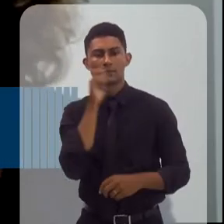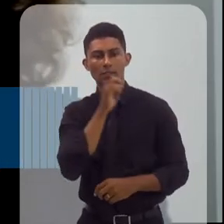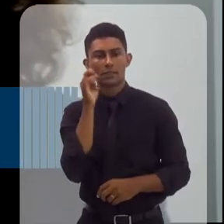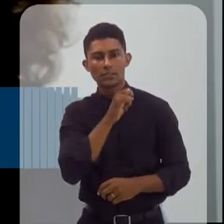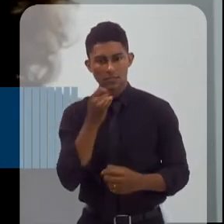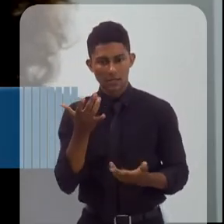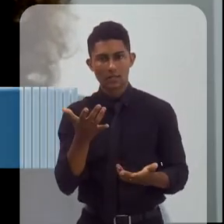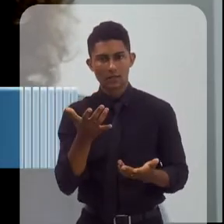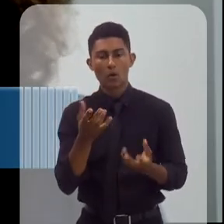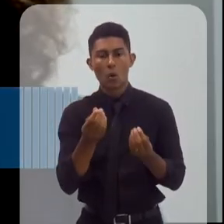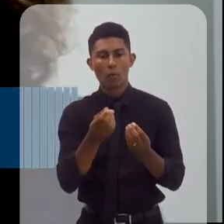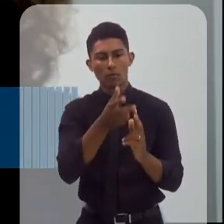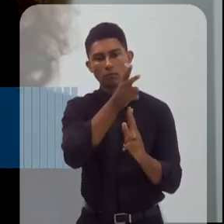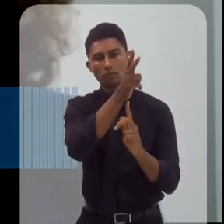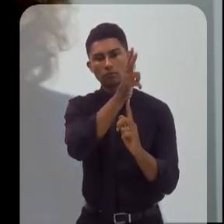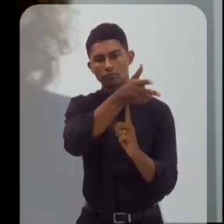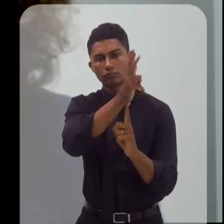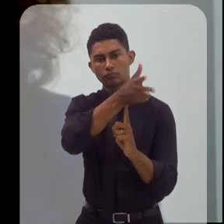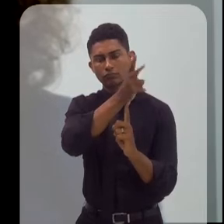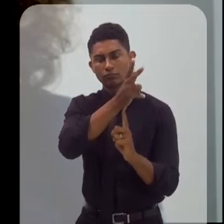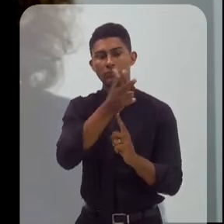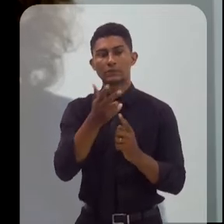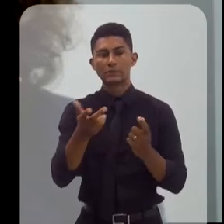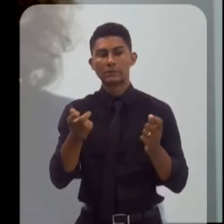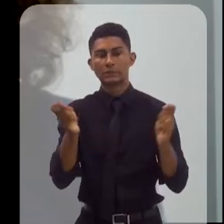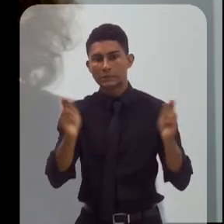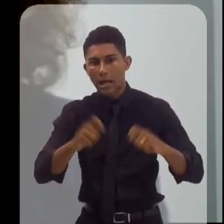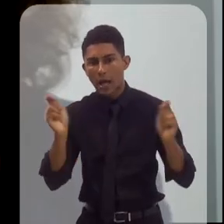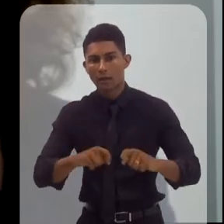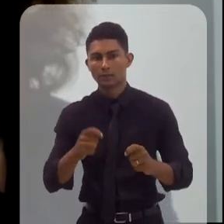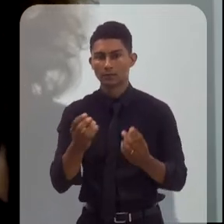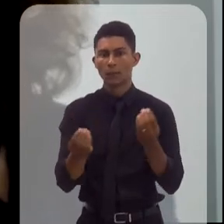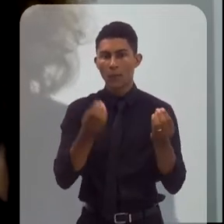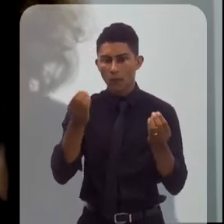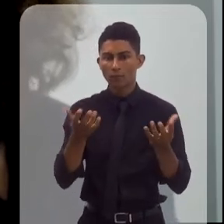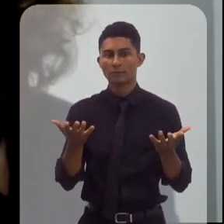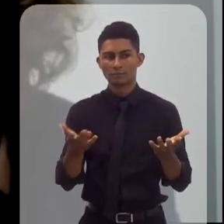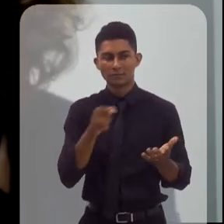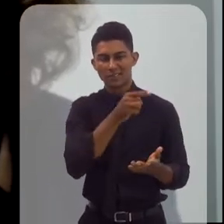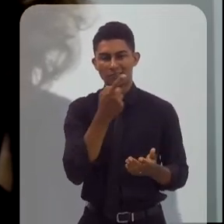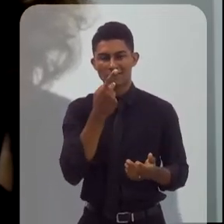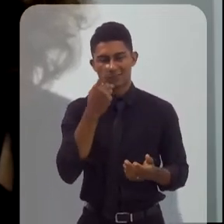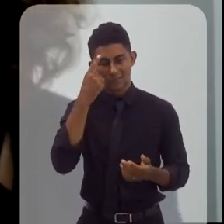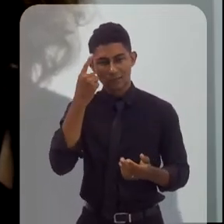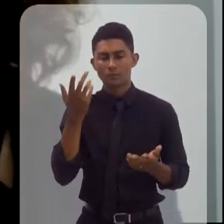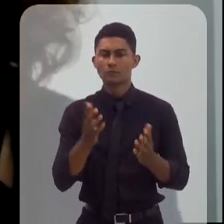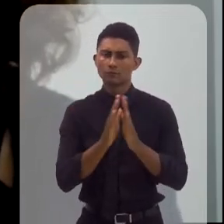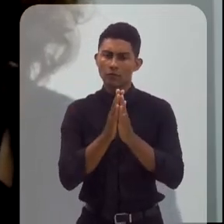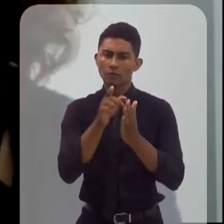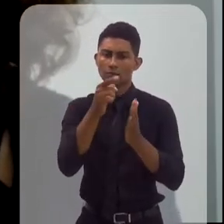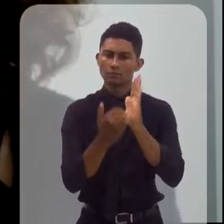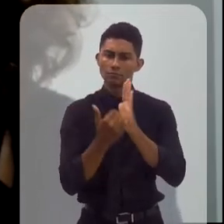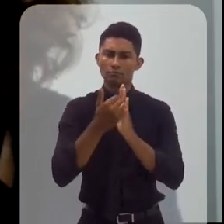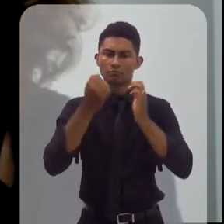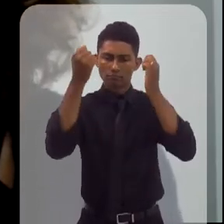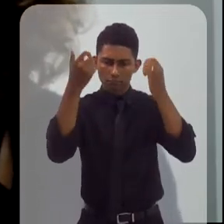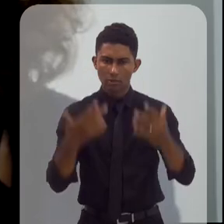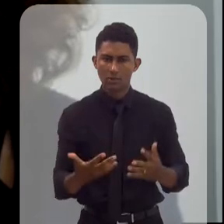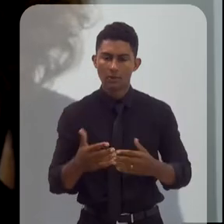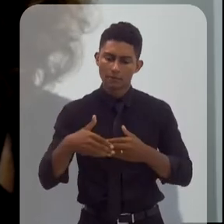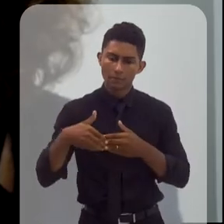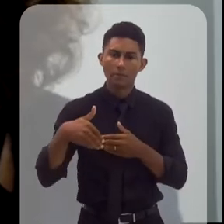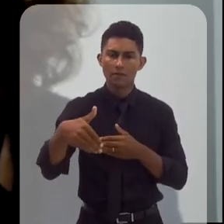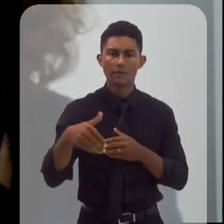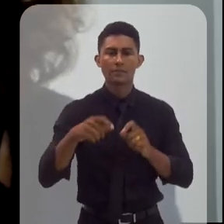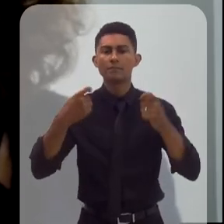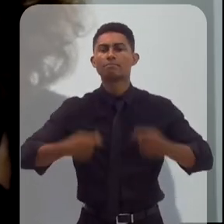offshore e mostra também esses potenciais, reforçando aí o que foi dito no programa. Eu queria que você falasse um pouquinho sobre quais são